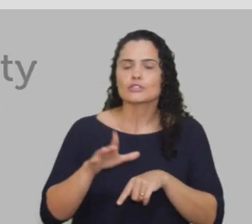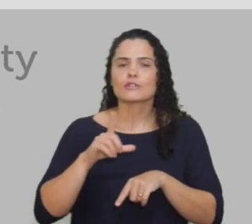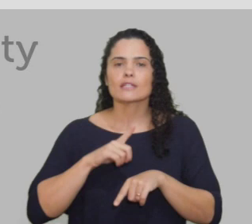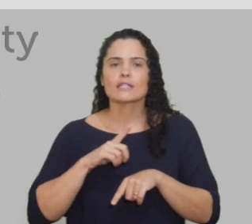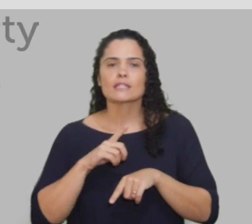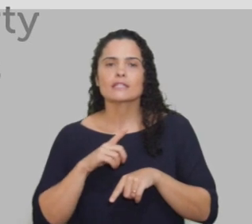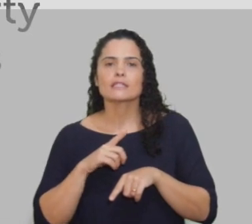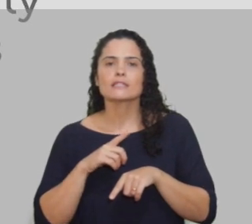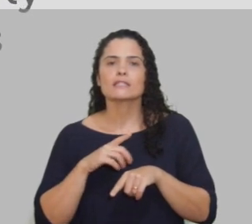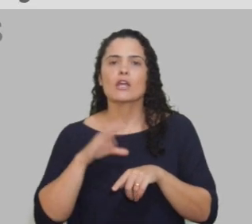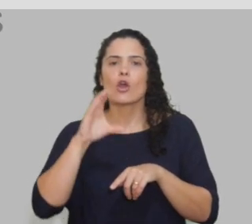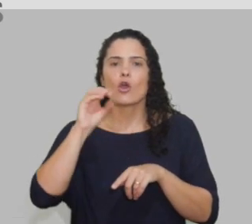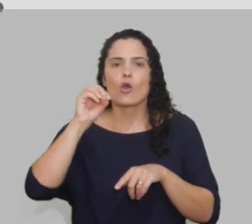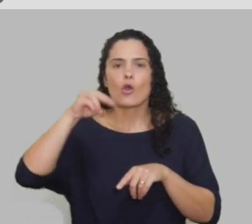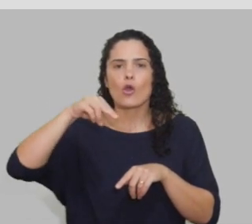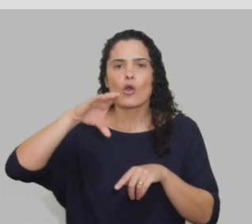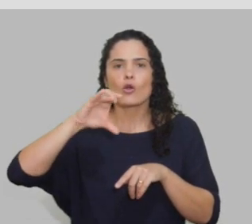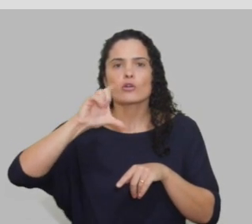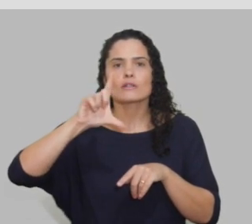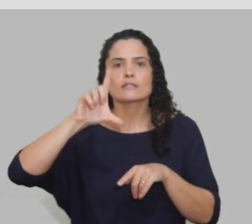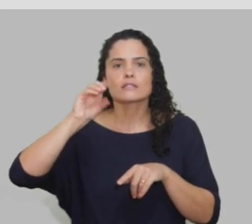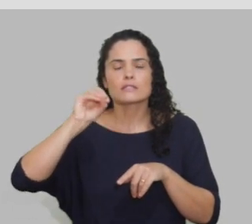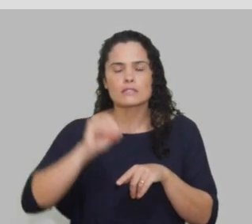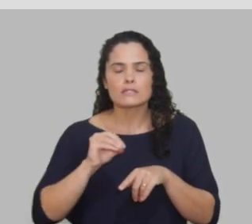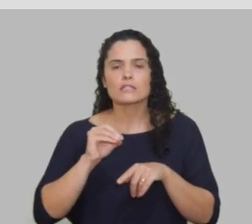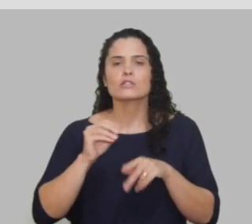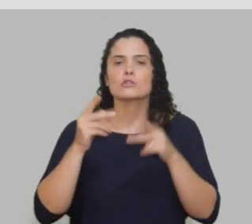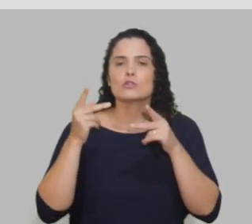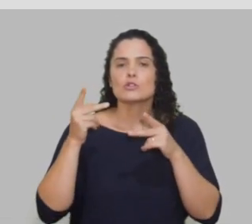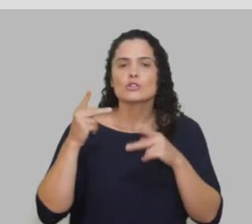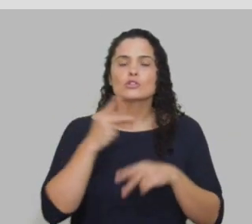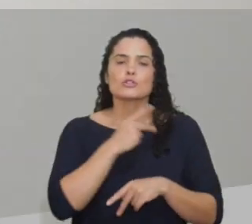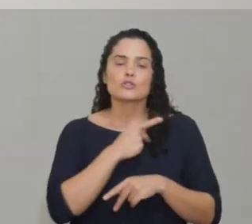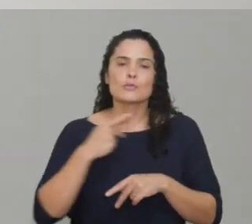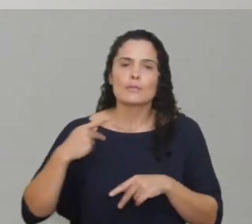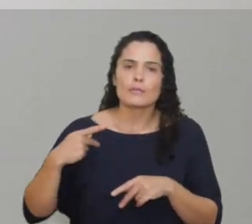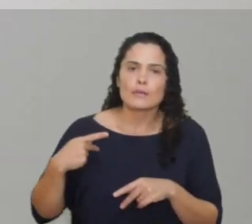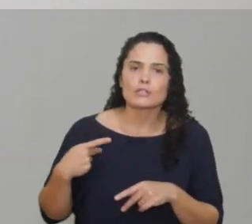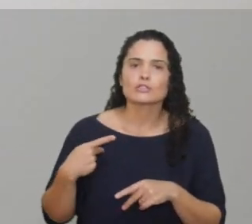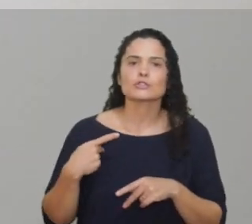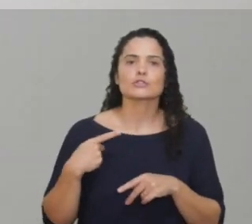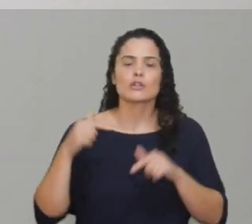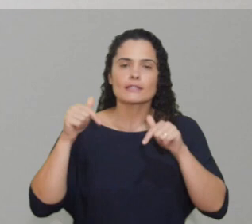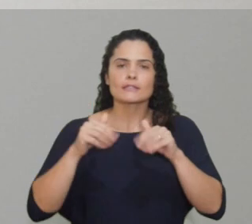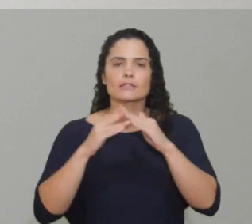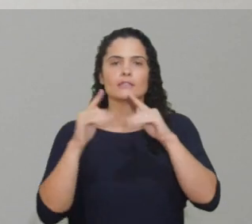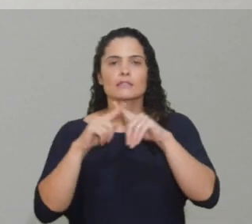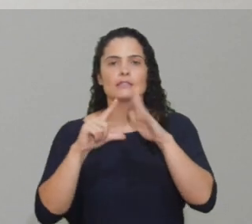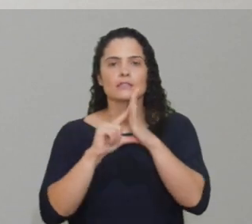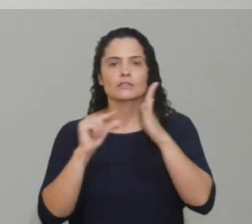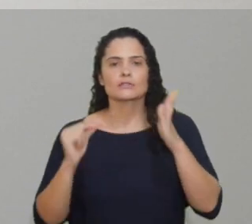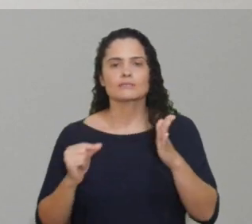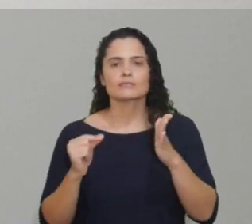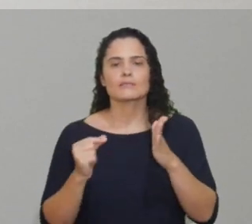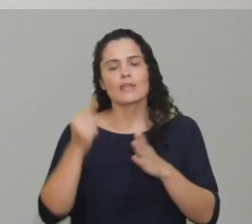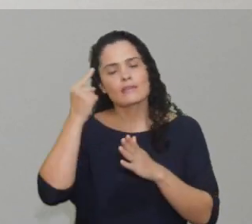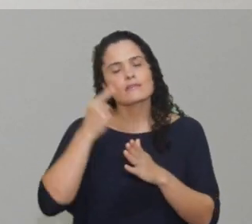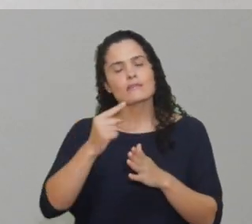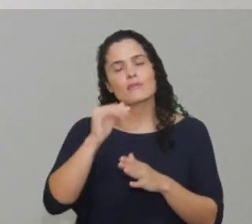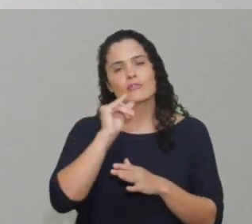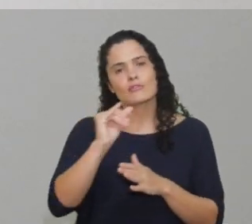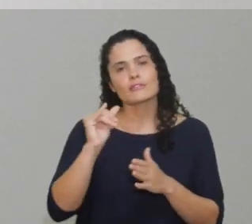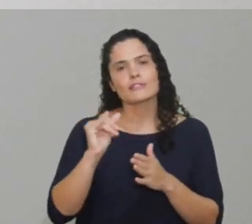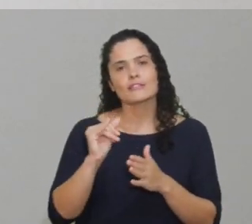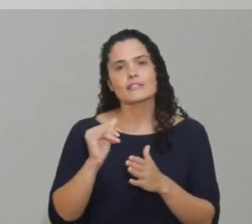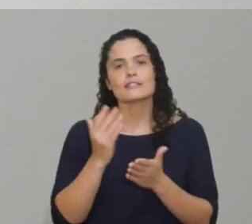São cinco candidatos ao Ministério Pastoral. O culto de consagração será realizado em data sem marcada. Essas são as notícias dessa